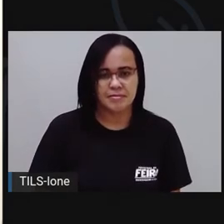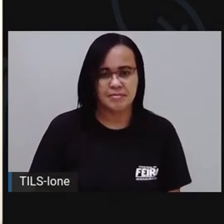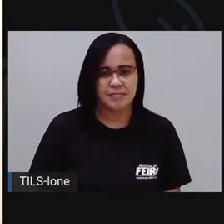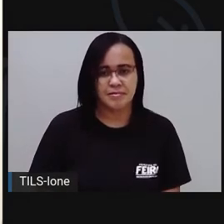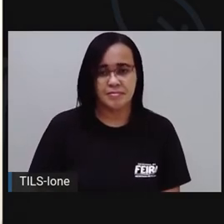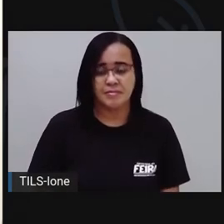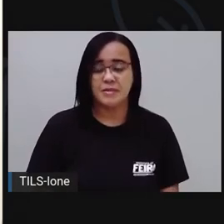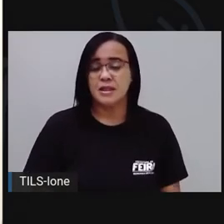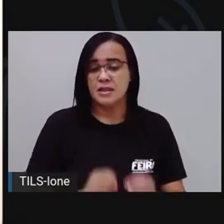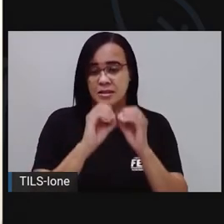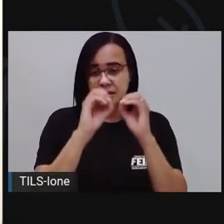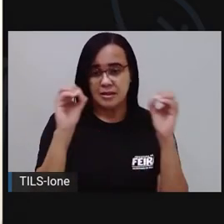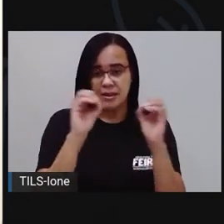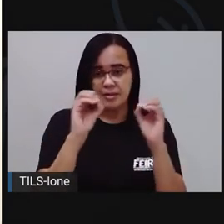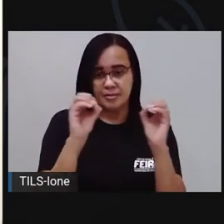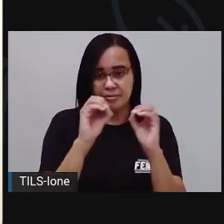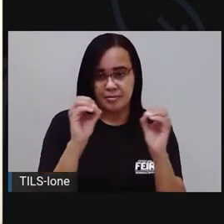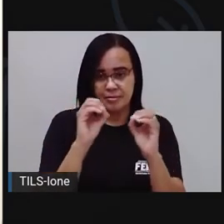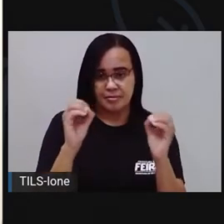grama. A Pró colocou aqui.